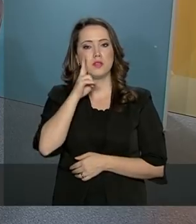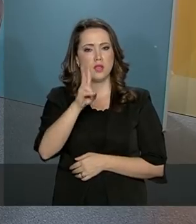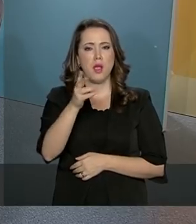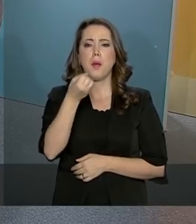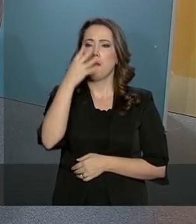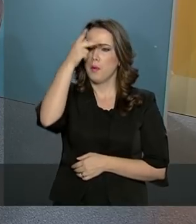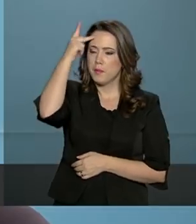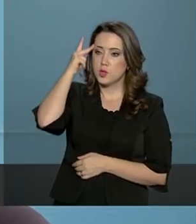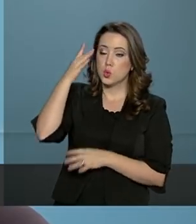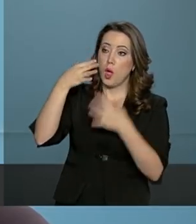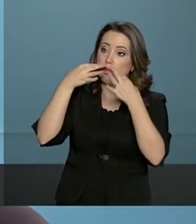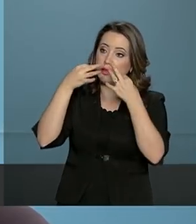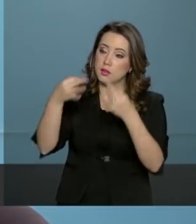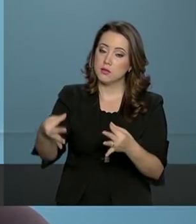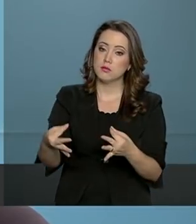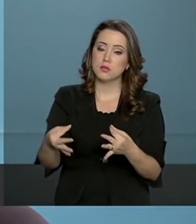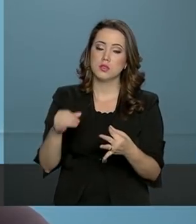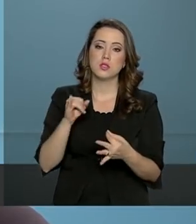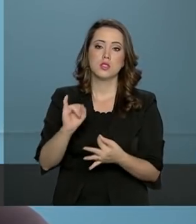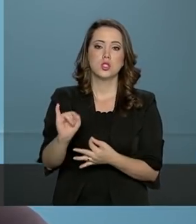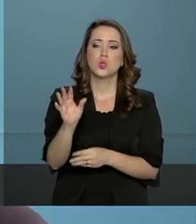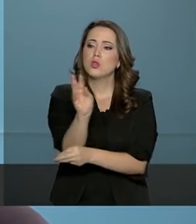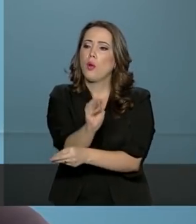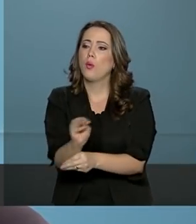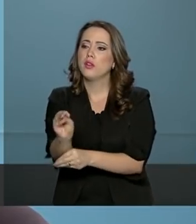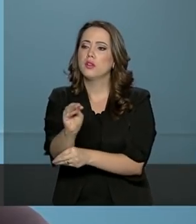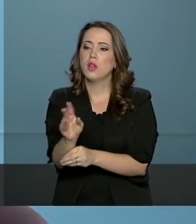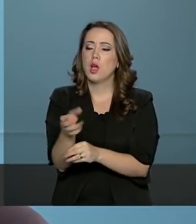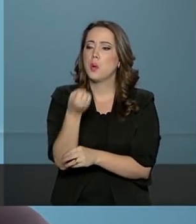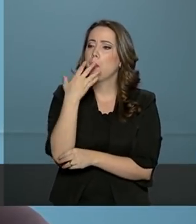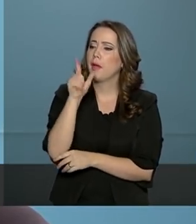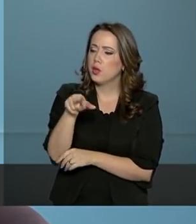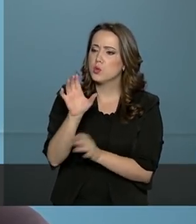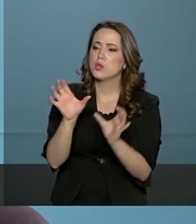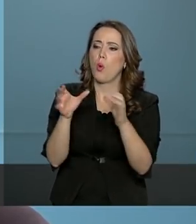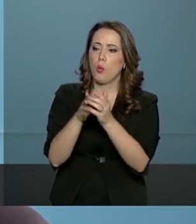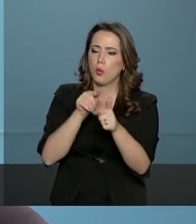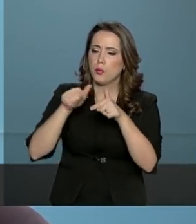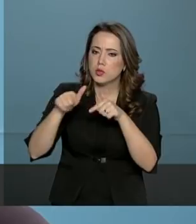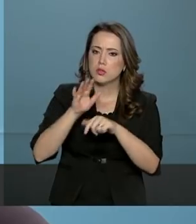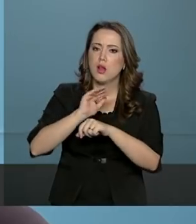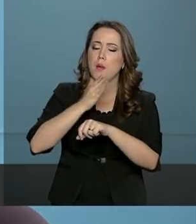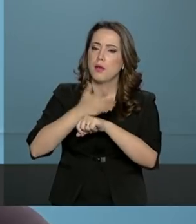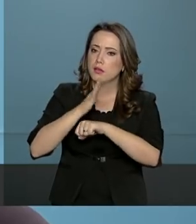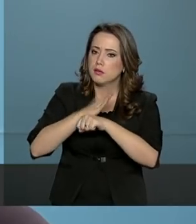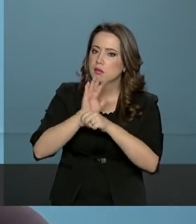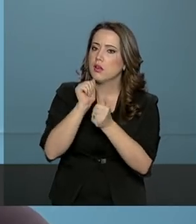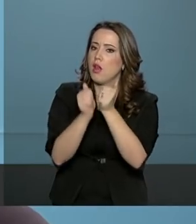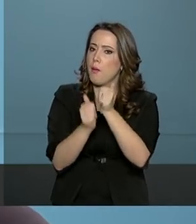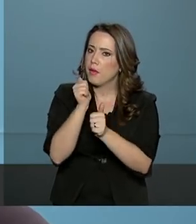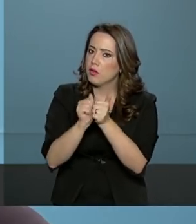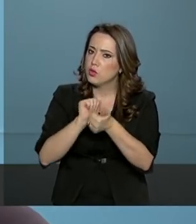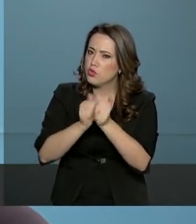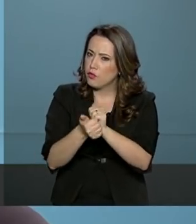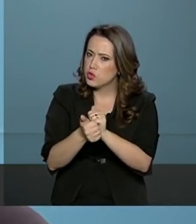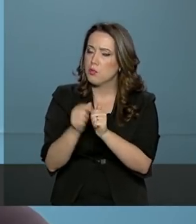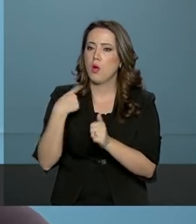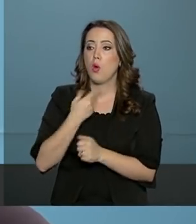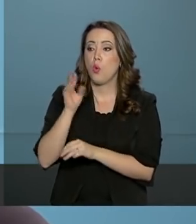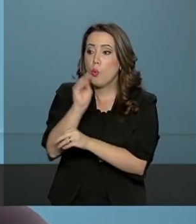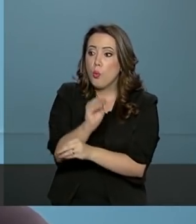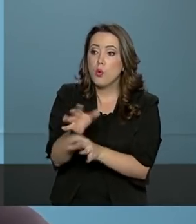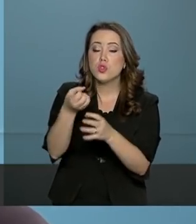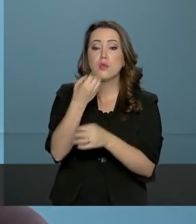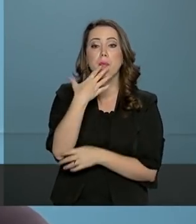programa, atenção, se não está cuidando bem dos seus atletas, comece a cuidar, porque nós não vamos fazer vistas grossas.